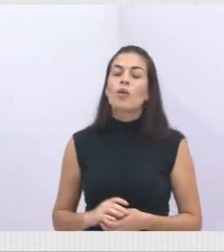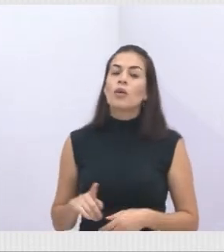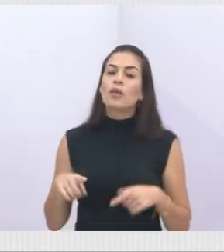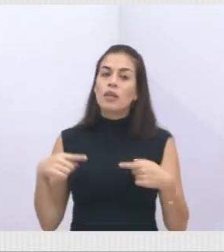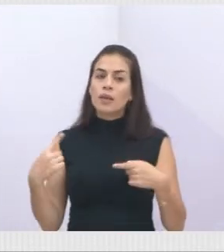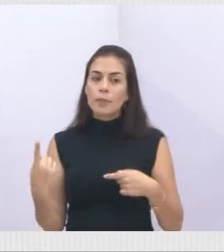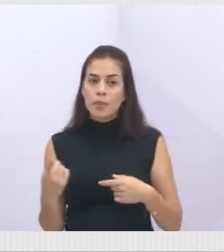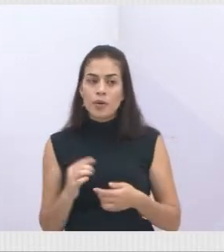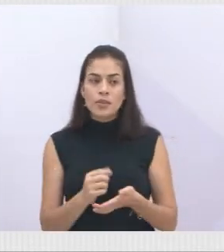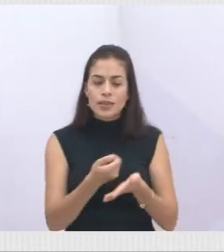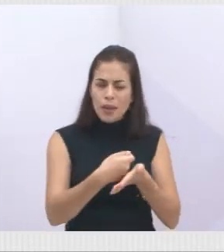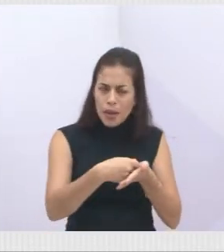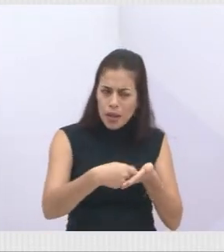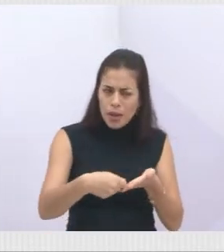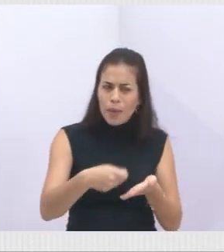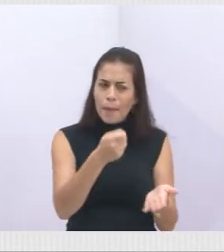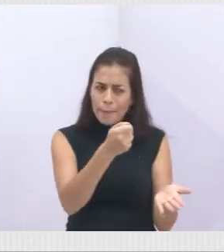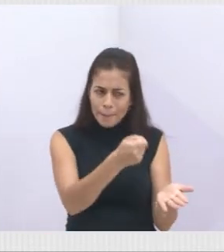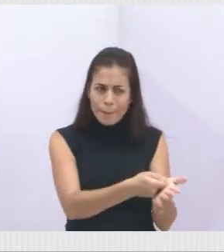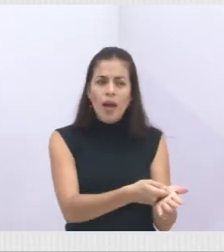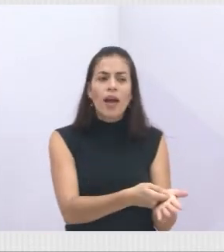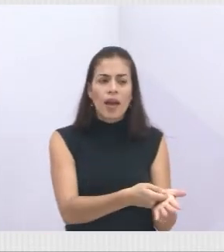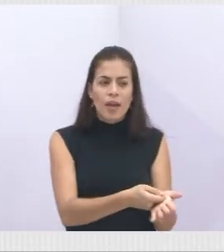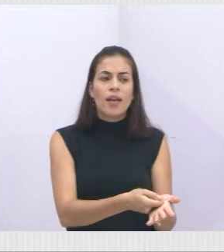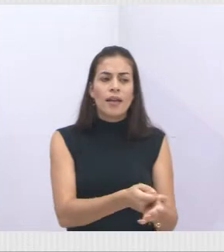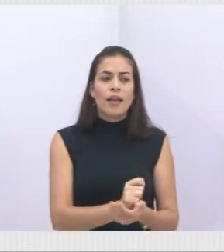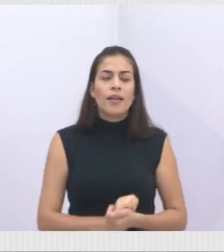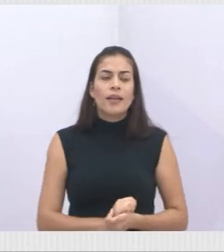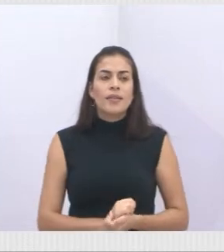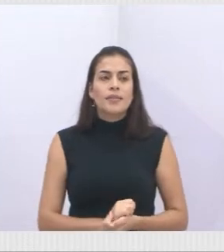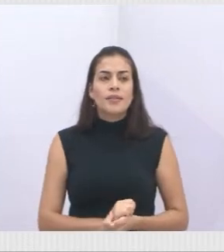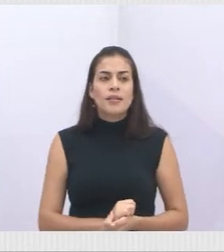veio um segundo levantamento oficial do Estado de São Paulo,